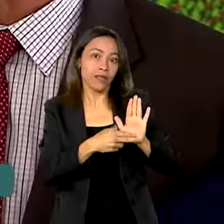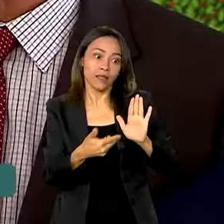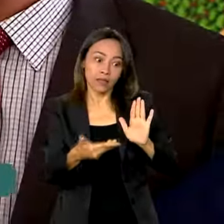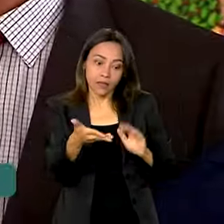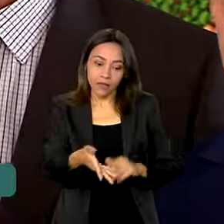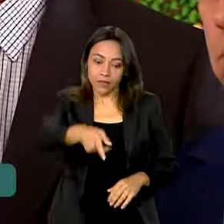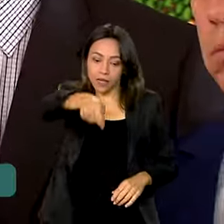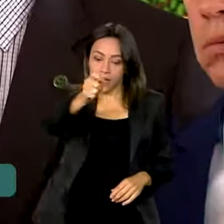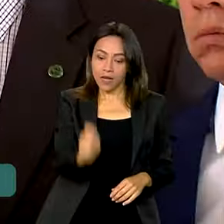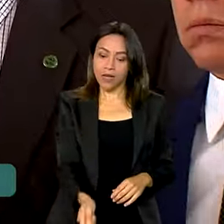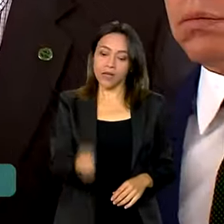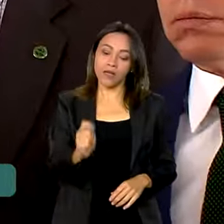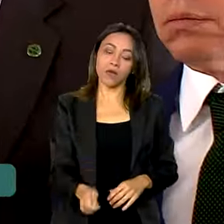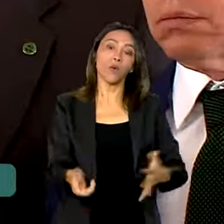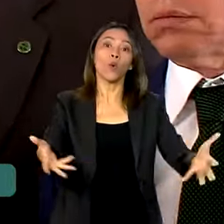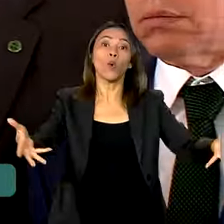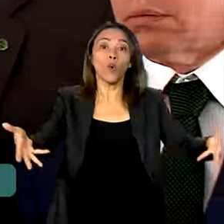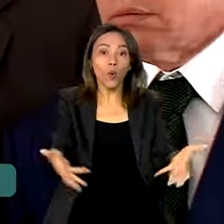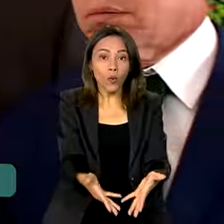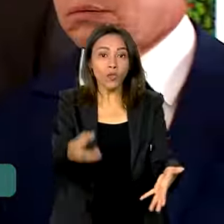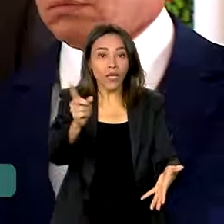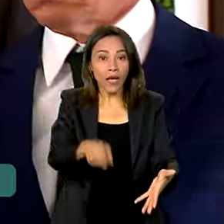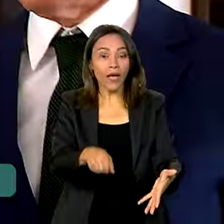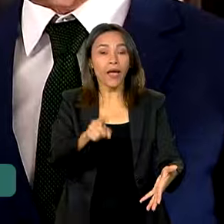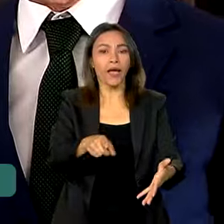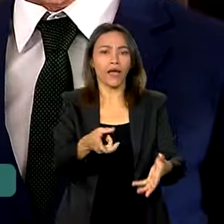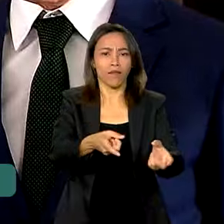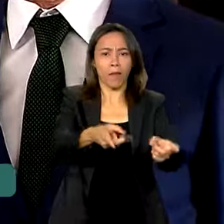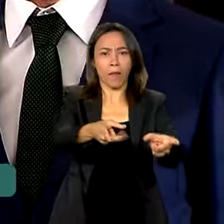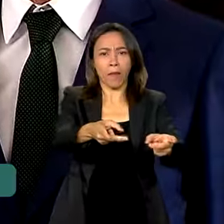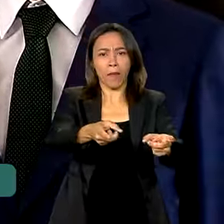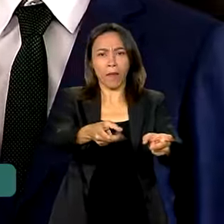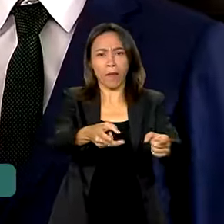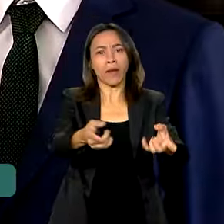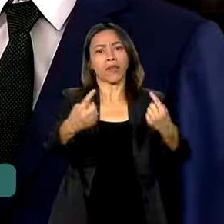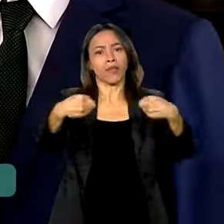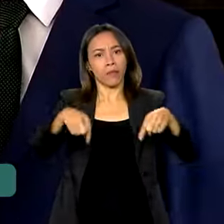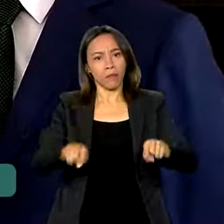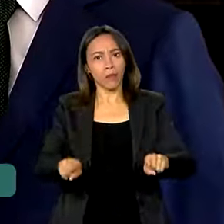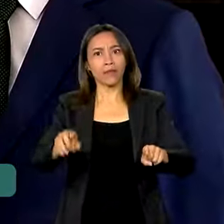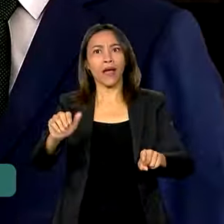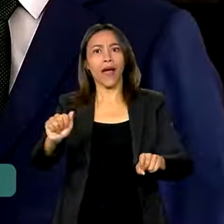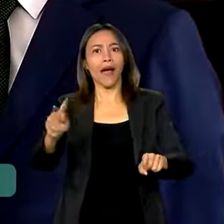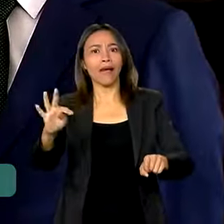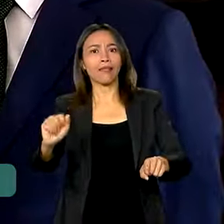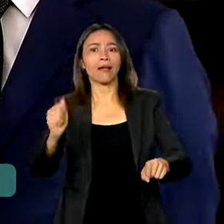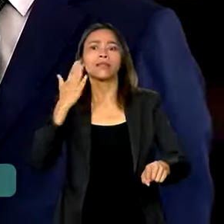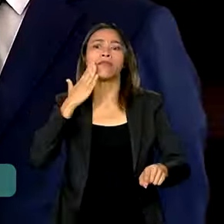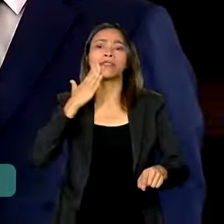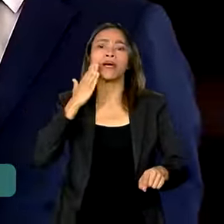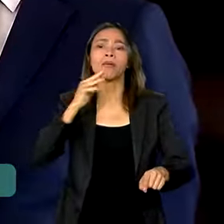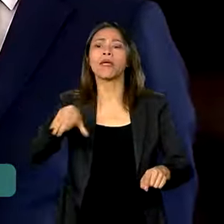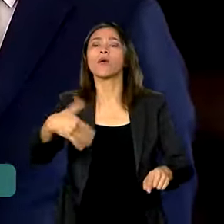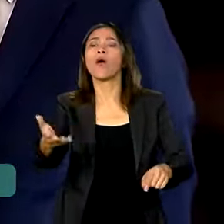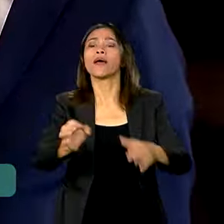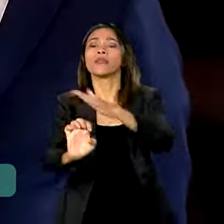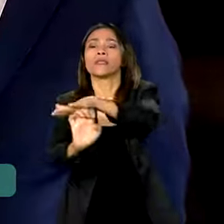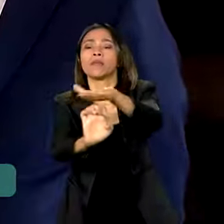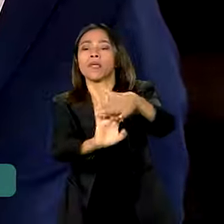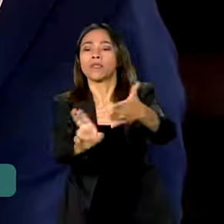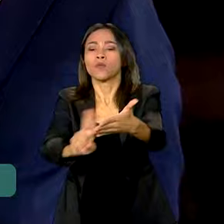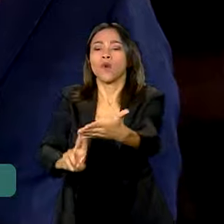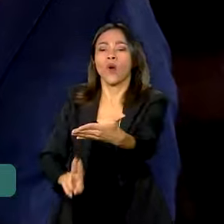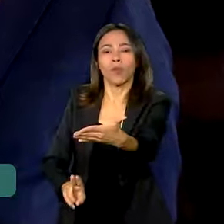representadas pelas bolsas de mercadorias e somente depois da ata que tu fica sabendo quem são as empresas que essas bolsas representaram.